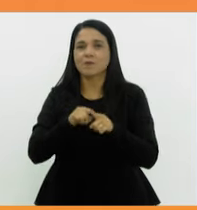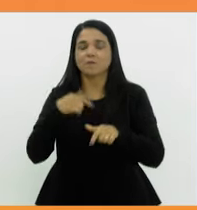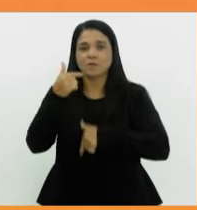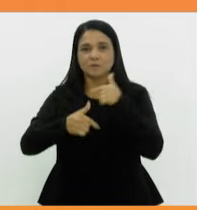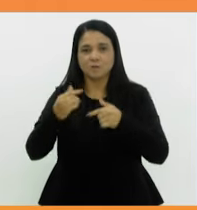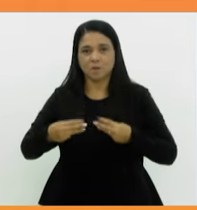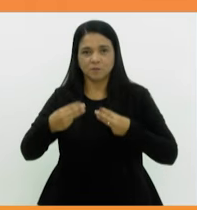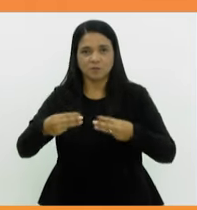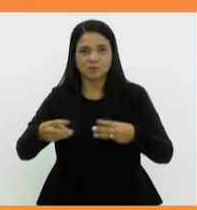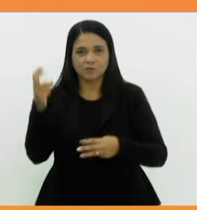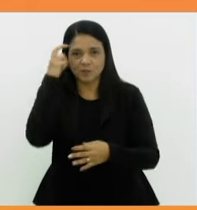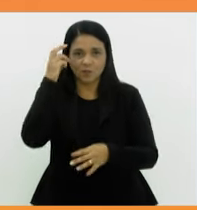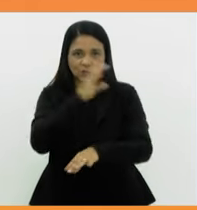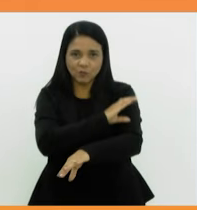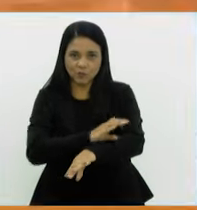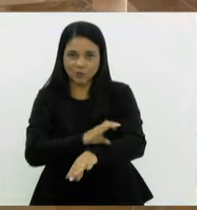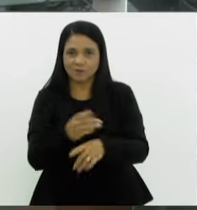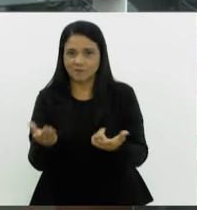como ministro da Cultura.